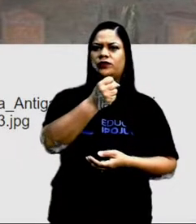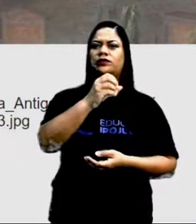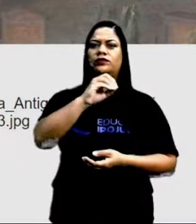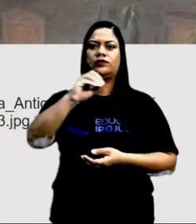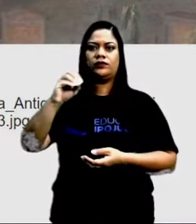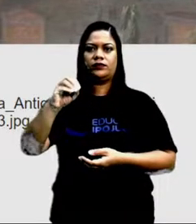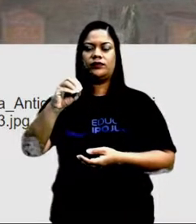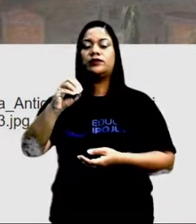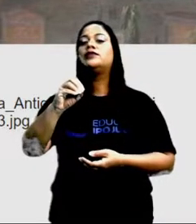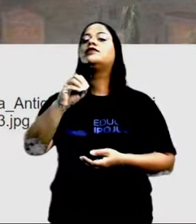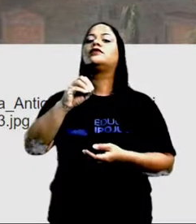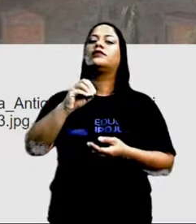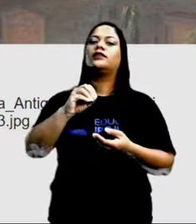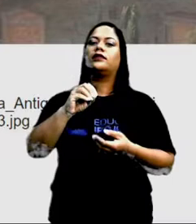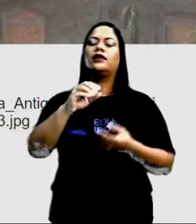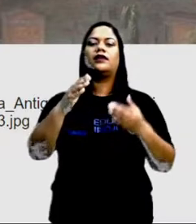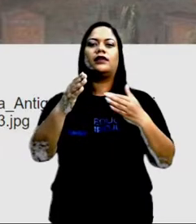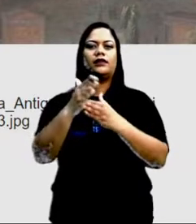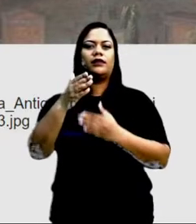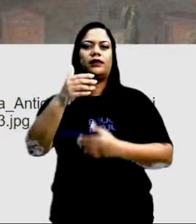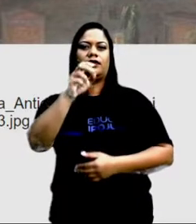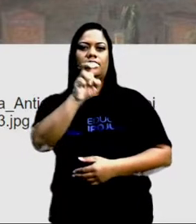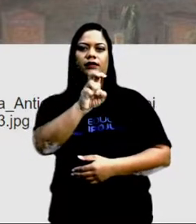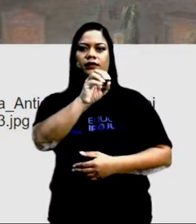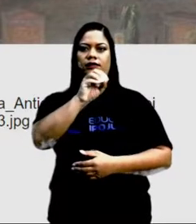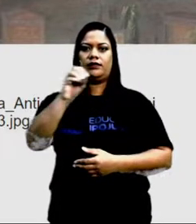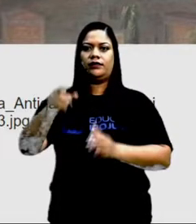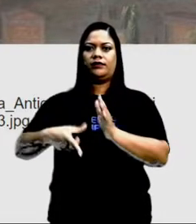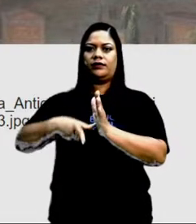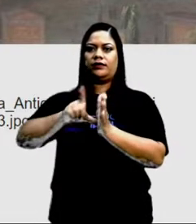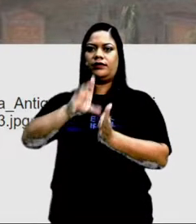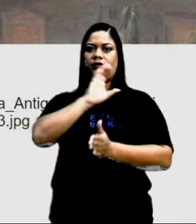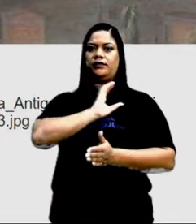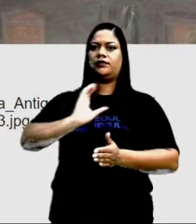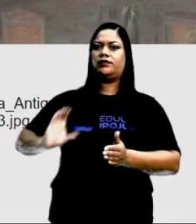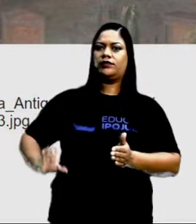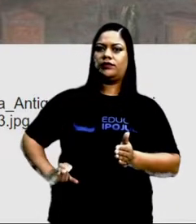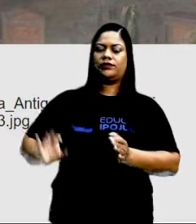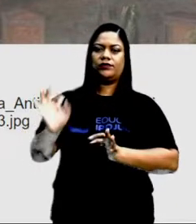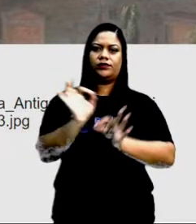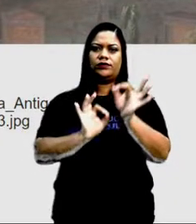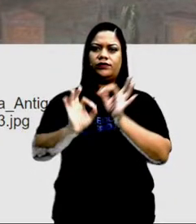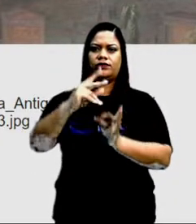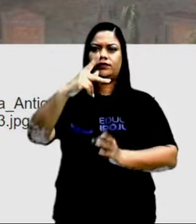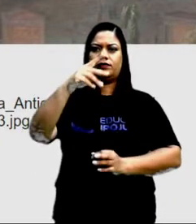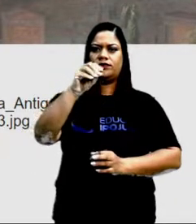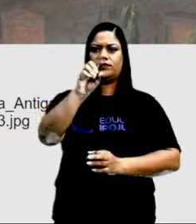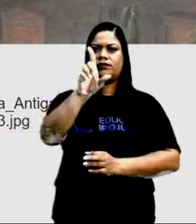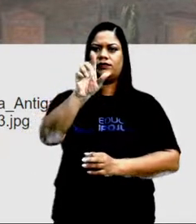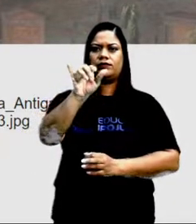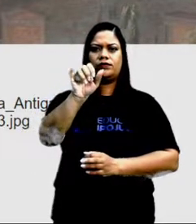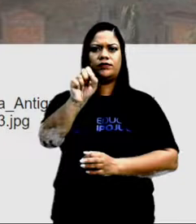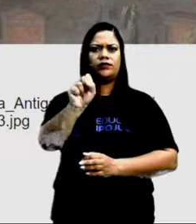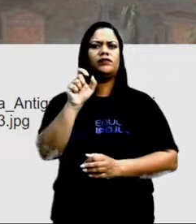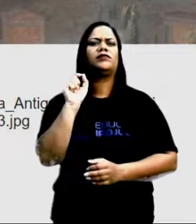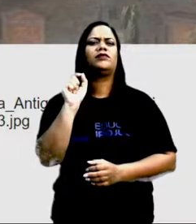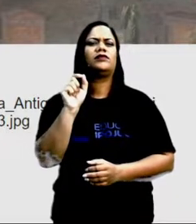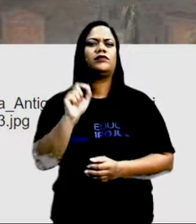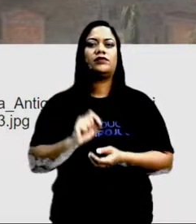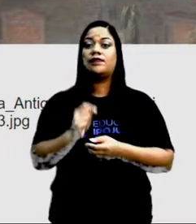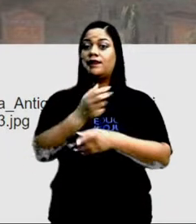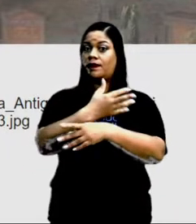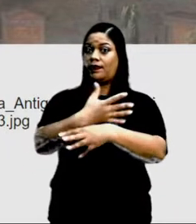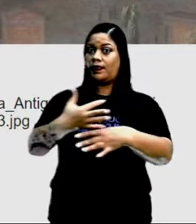500 a.C., você vai ter a consolidação da Apólis, tá? O que é que era a Apólis? A Apólis era a